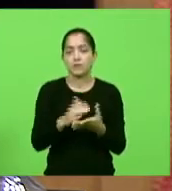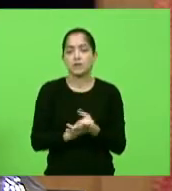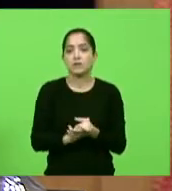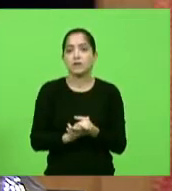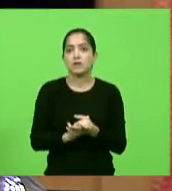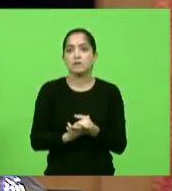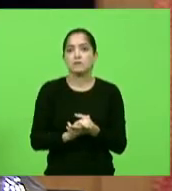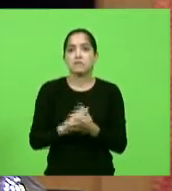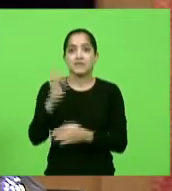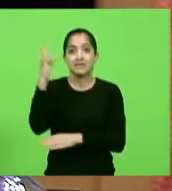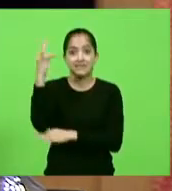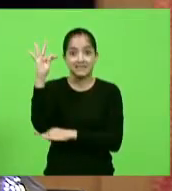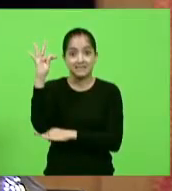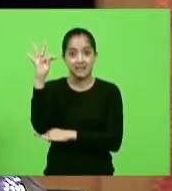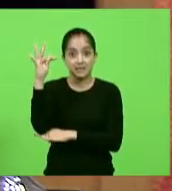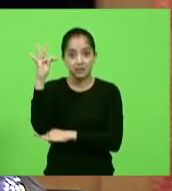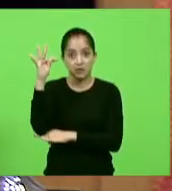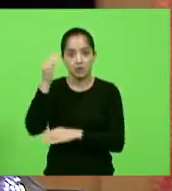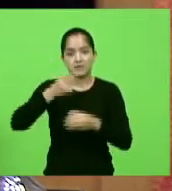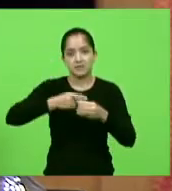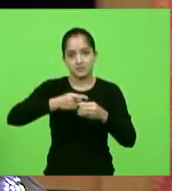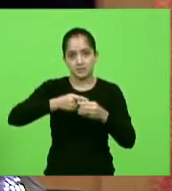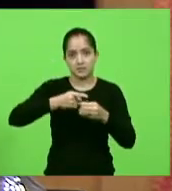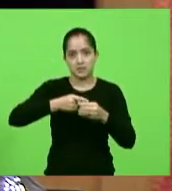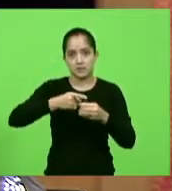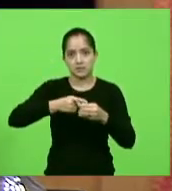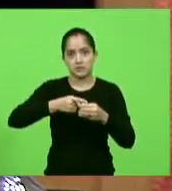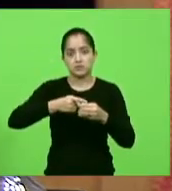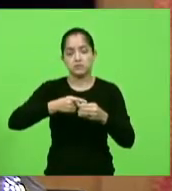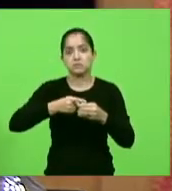de Itaió, na região do Vale do Itajaí.